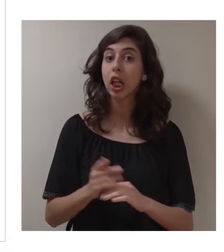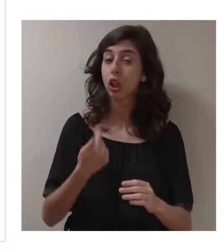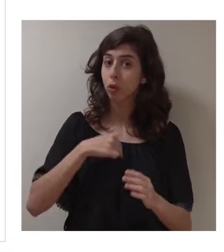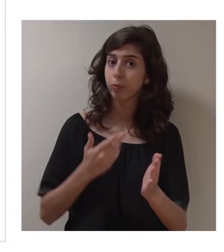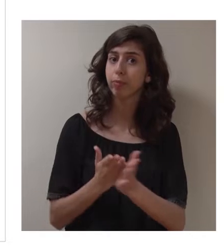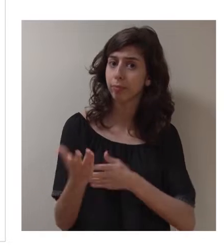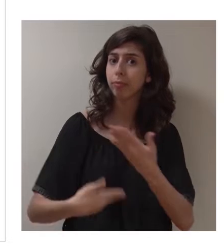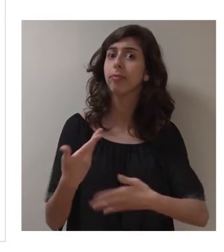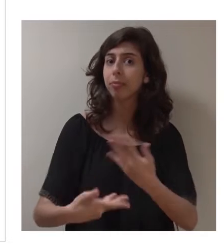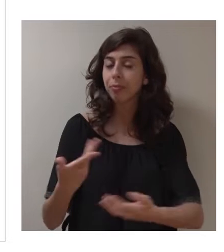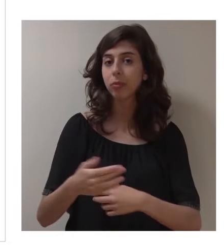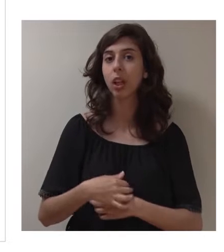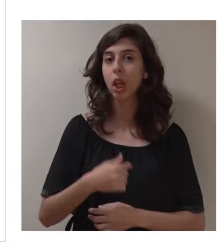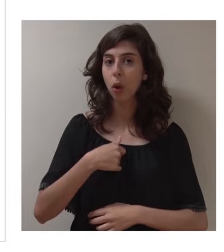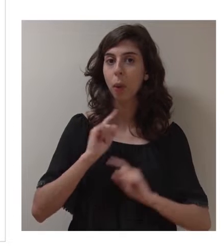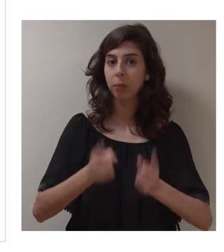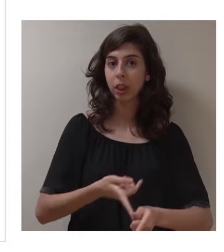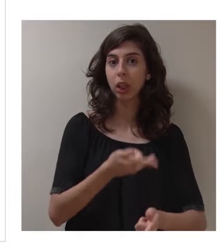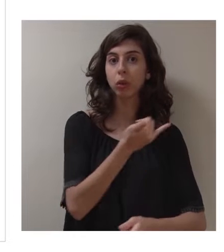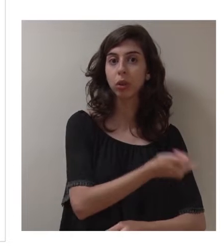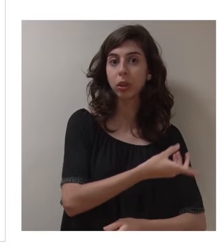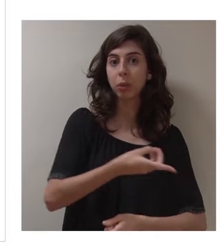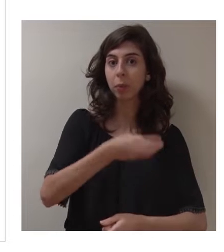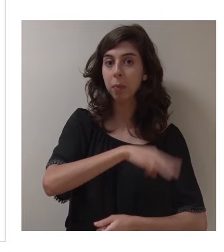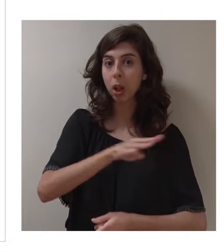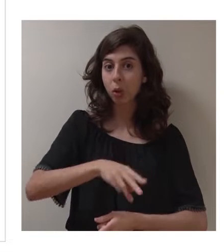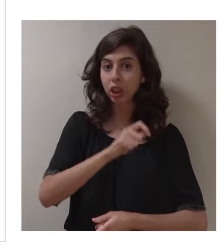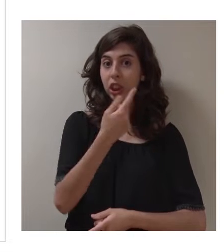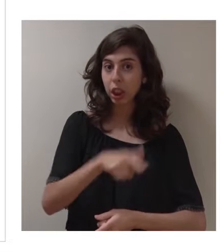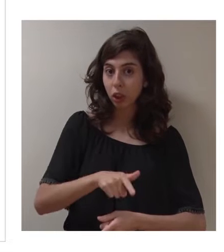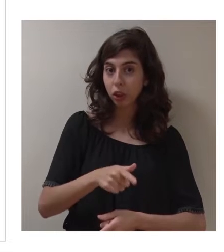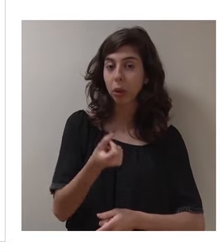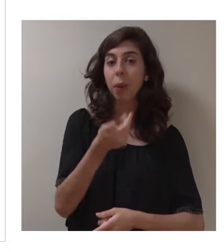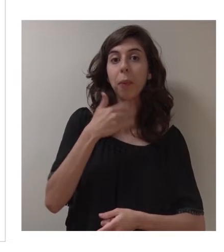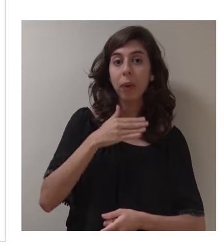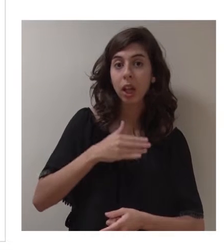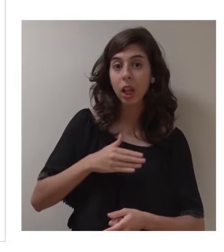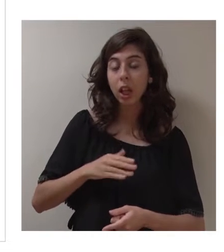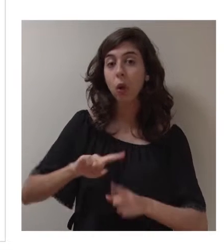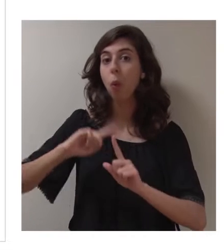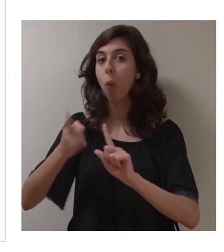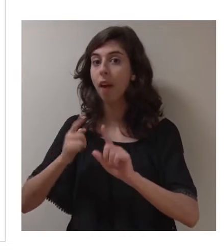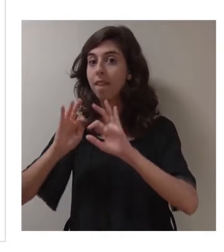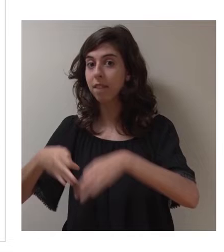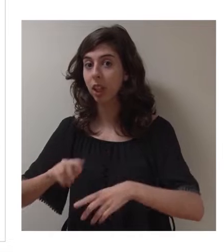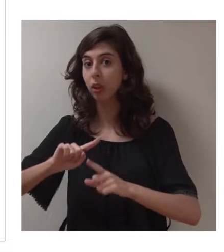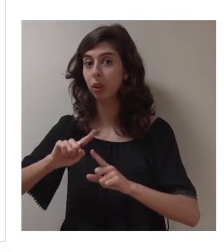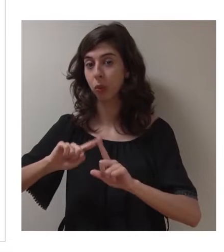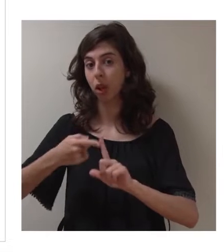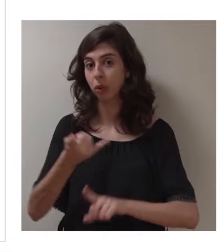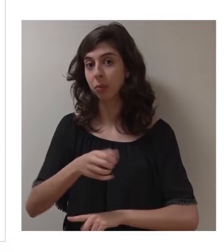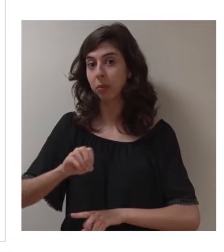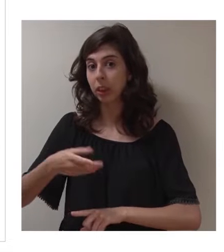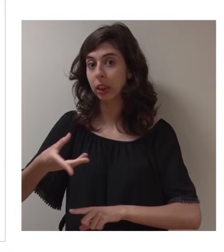continuámos daí em diante. Comecei com 299 milhões de euros de passivo e fechámos o ano de 2019